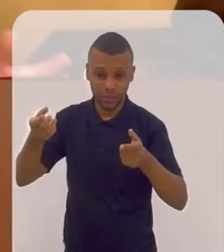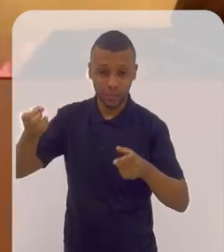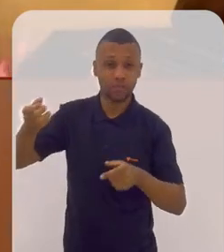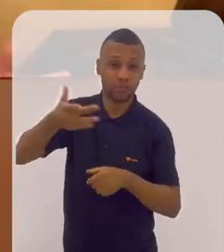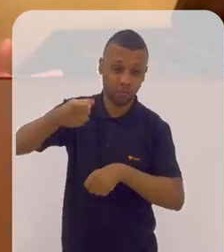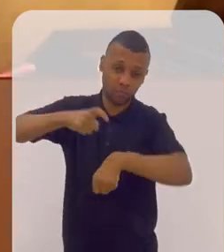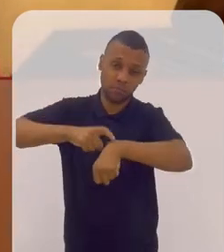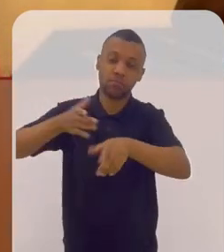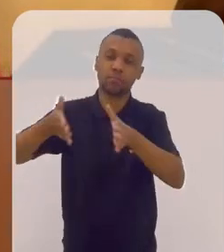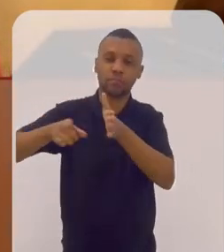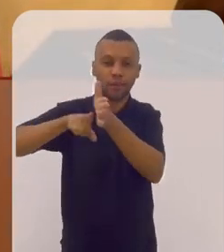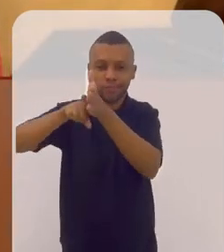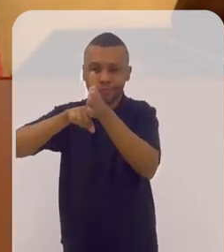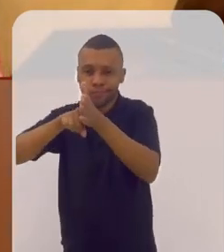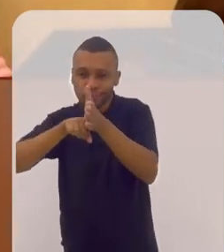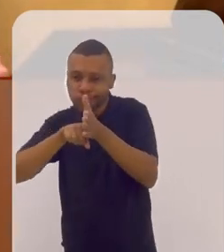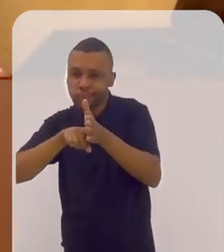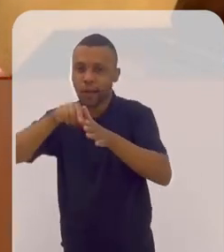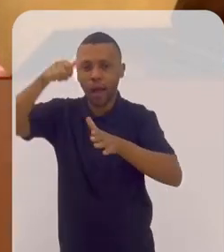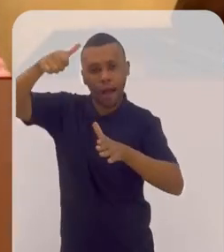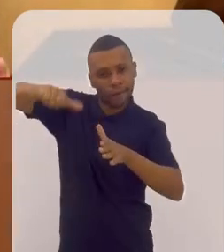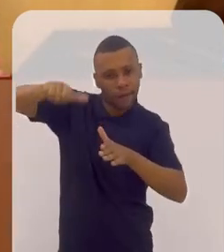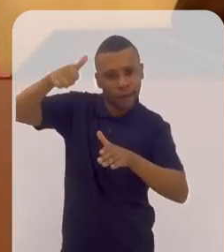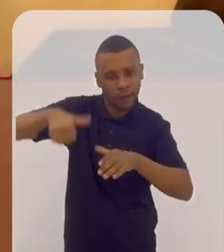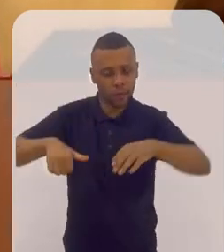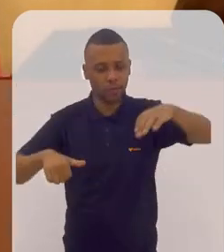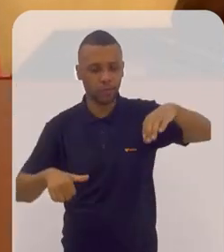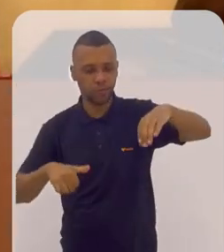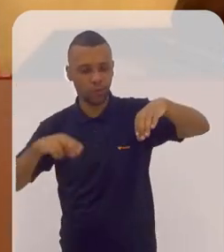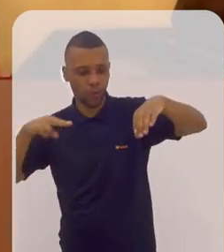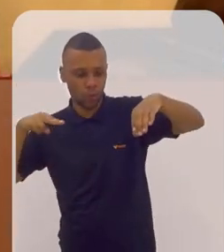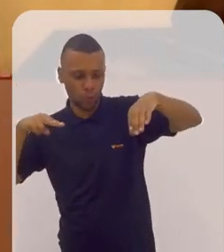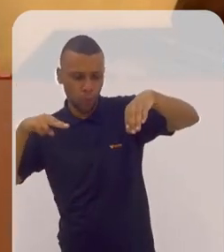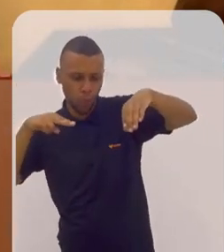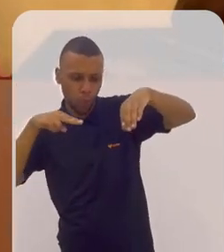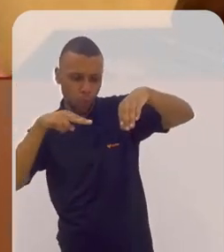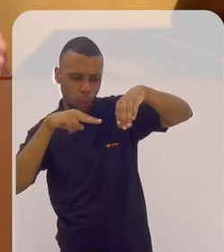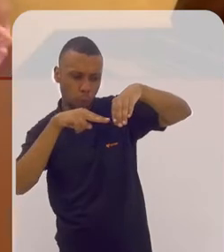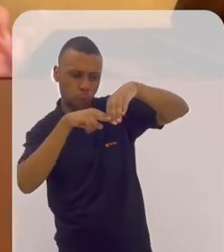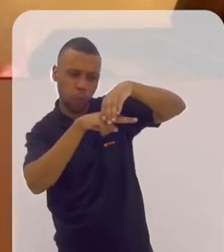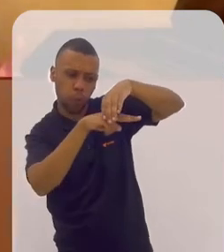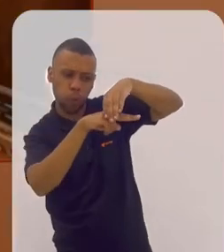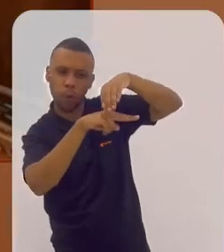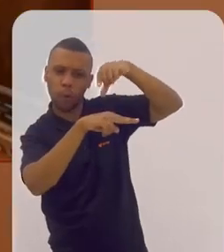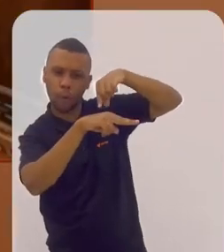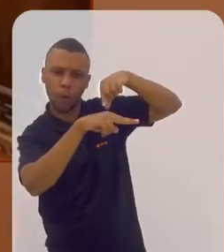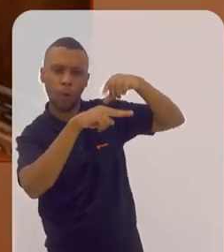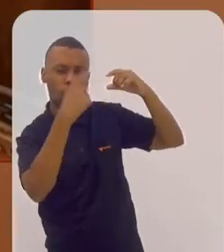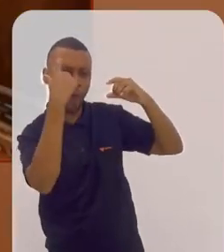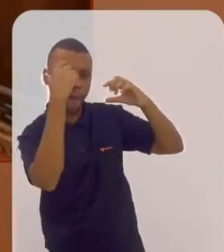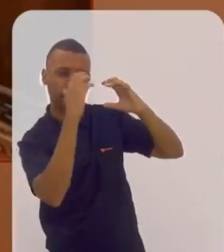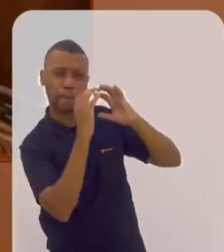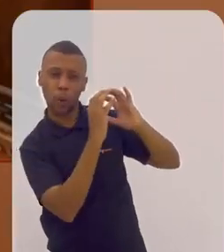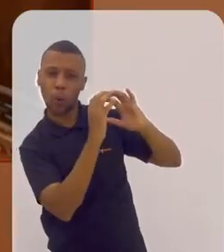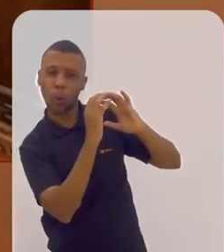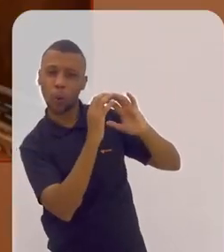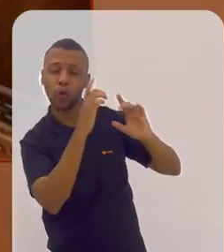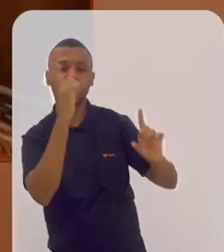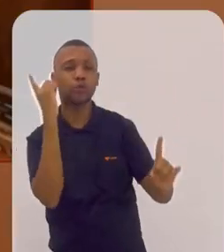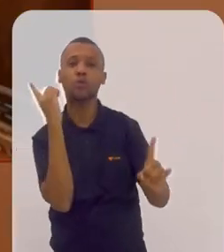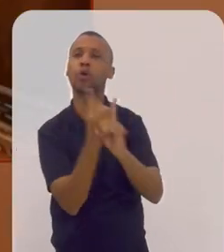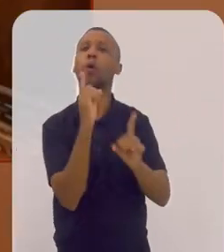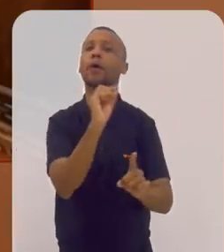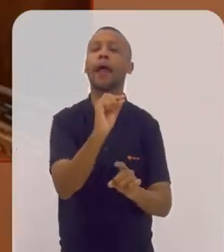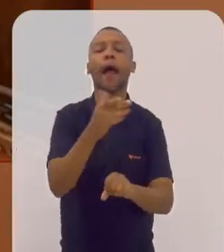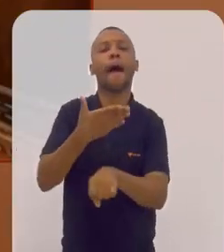neurocientistas, com os exames de ressonância magnética, descobrem que a prática de um